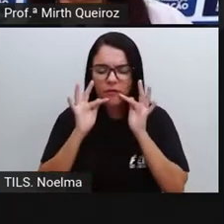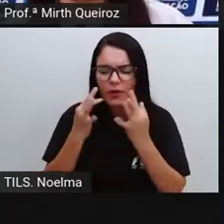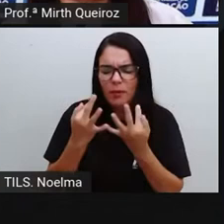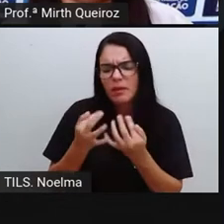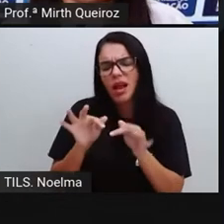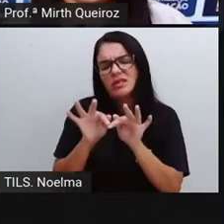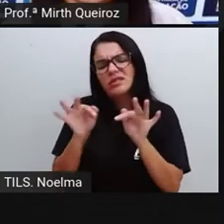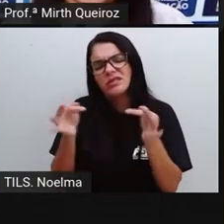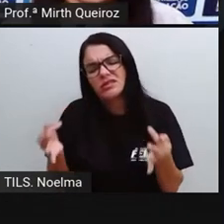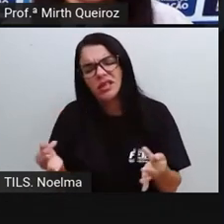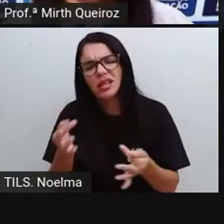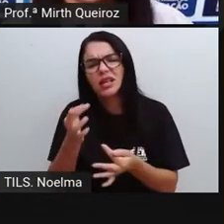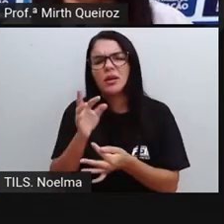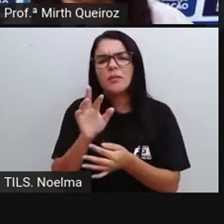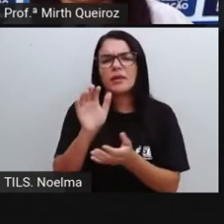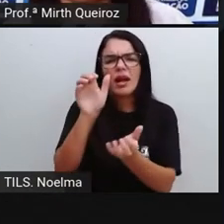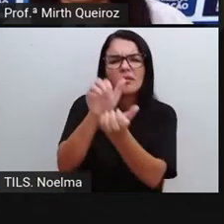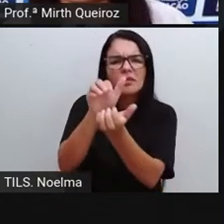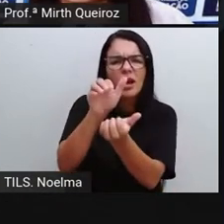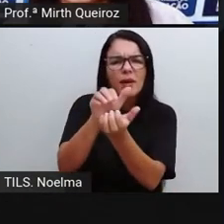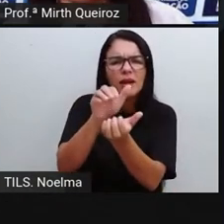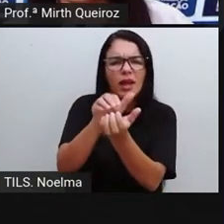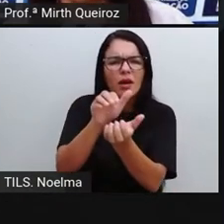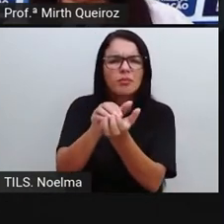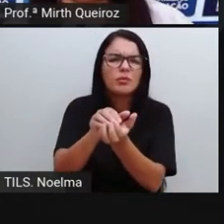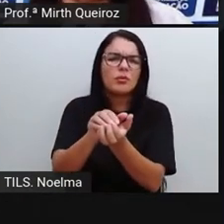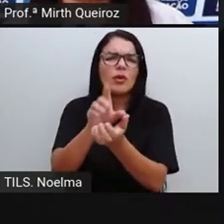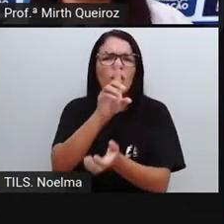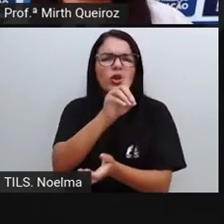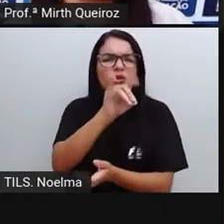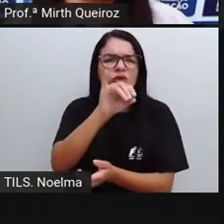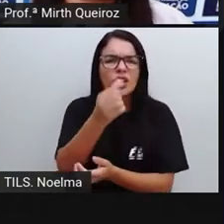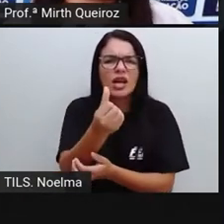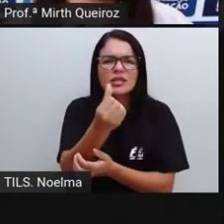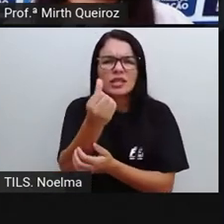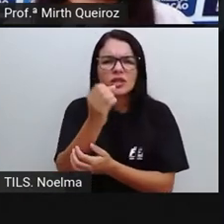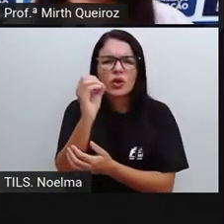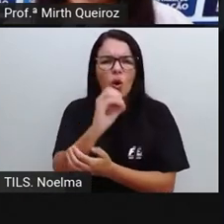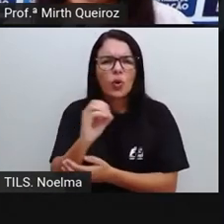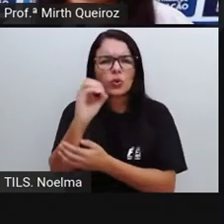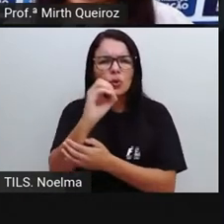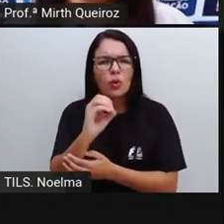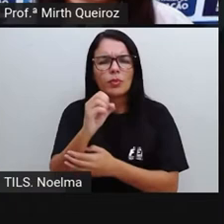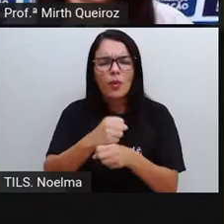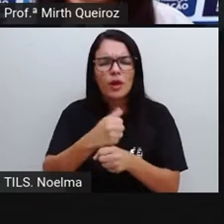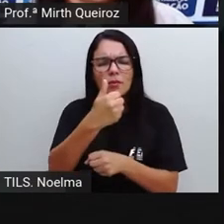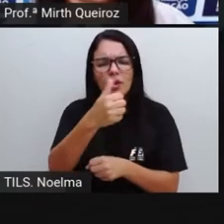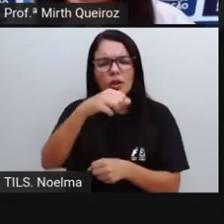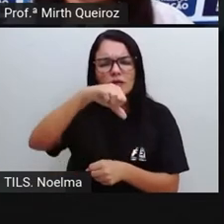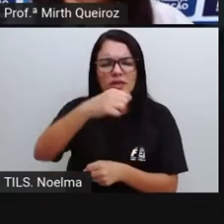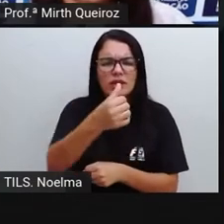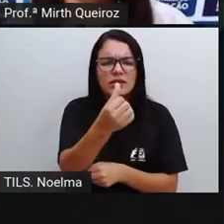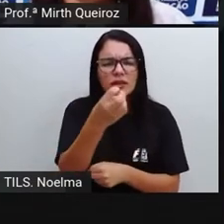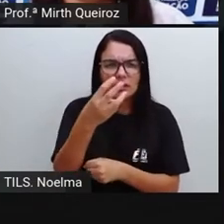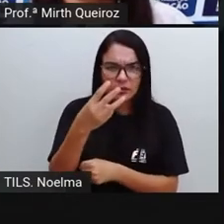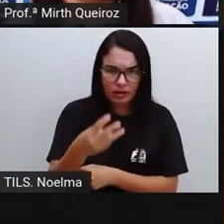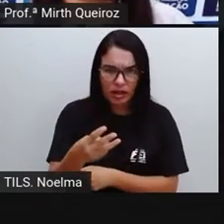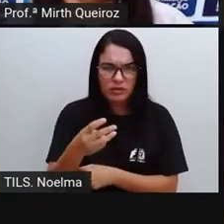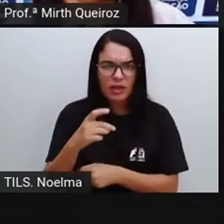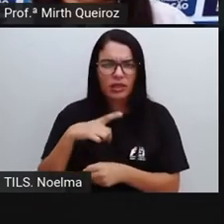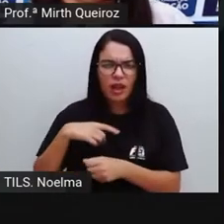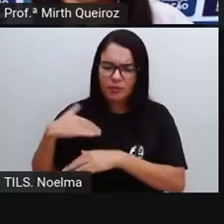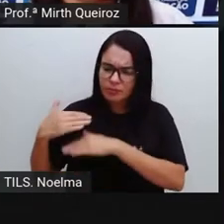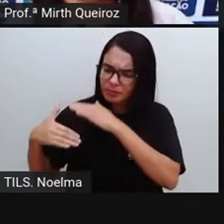simples de Recife, do Pernambuco, como eu disse para vocês logo no início, no dia 6 de outubro de 1963. E desde a